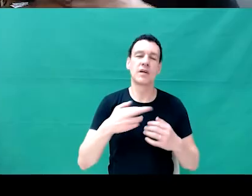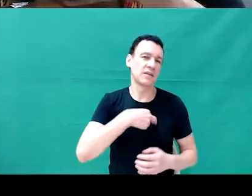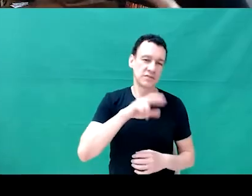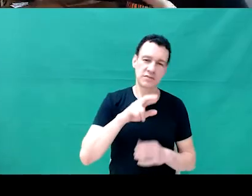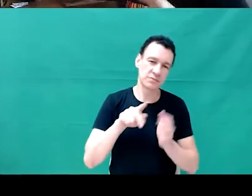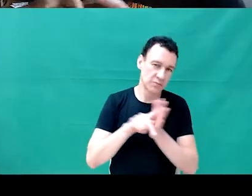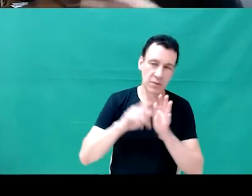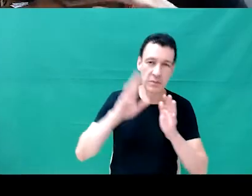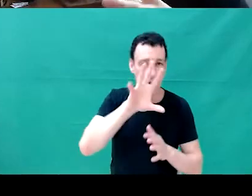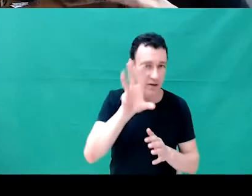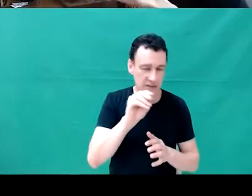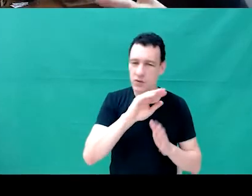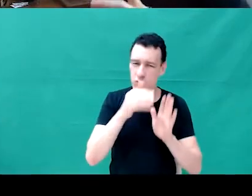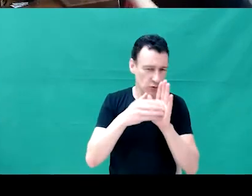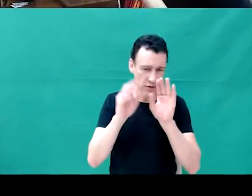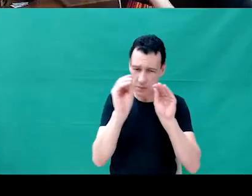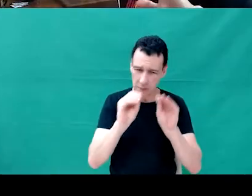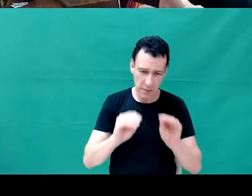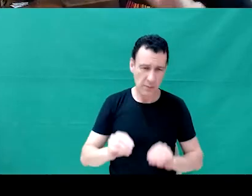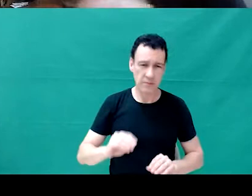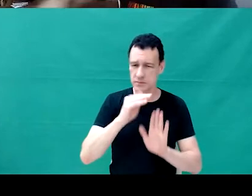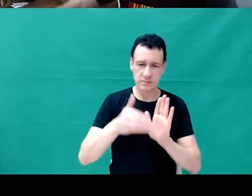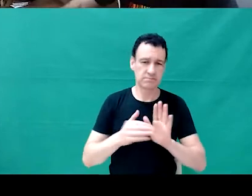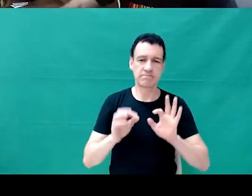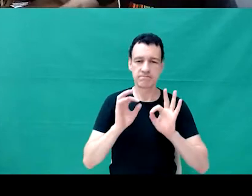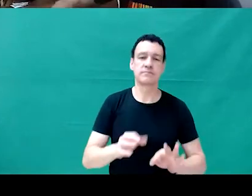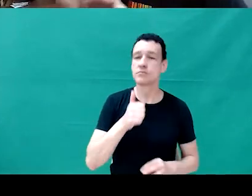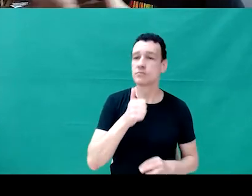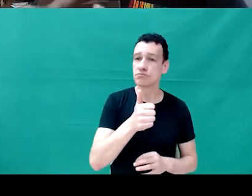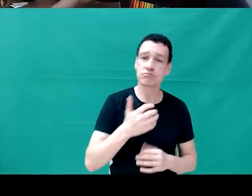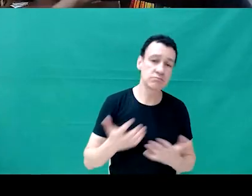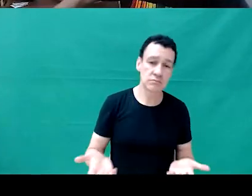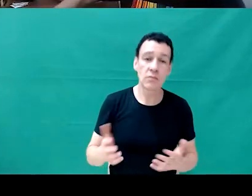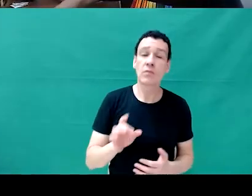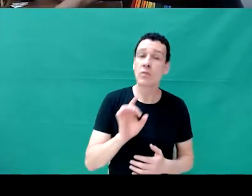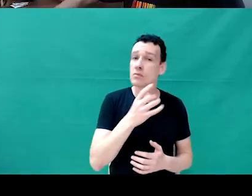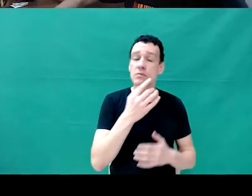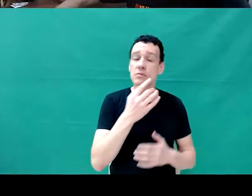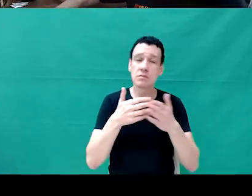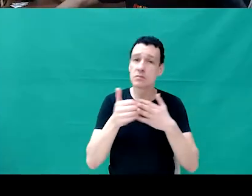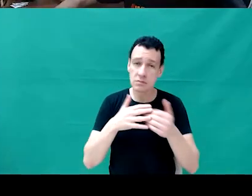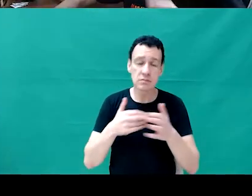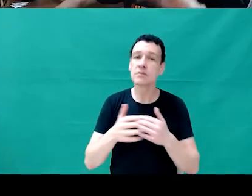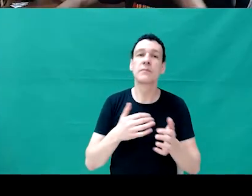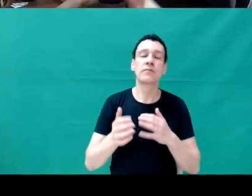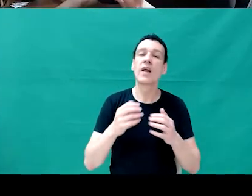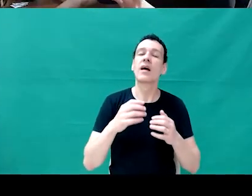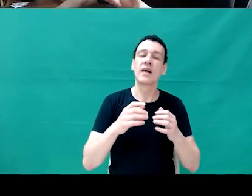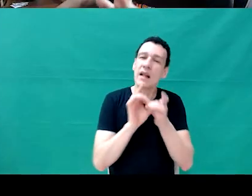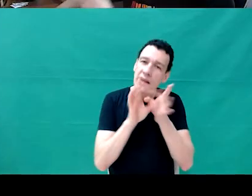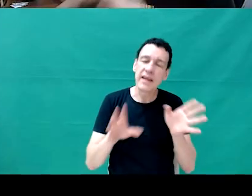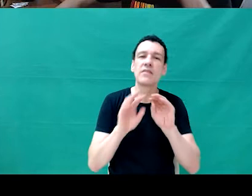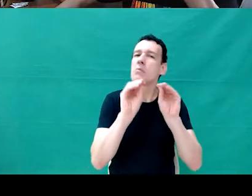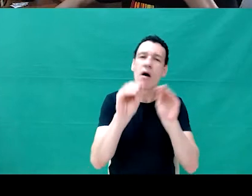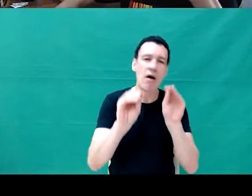agrupar tudo, dar espaço para quem é diferente ter o seu espaço ali. Isso é muito importante no senso de diversidade. Aí, a gente também